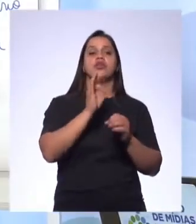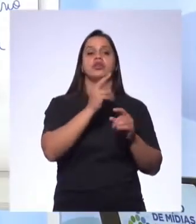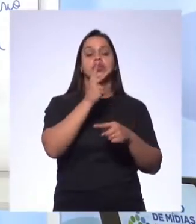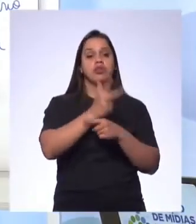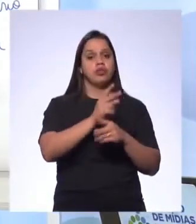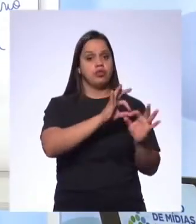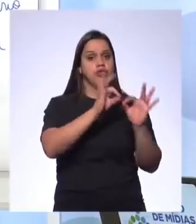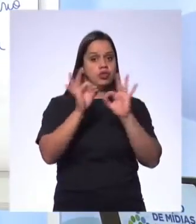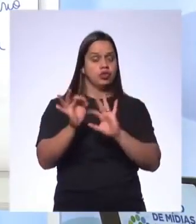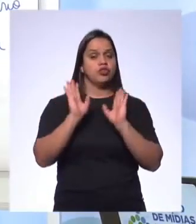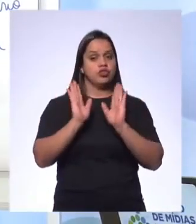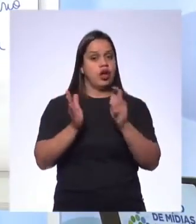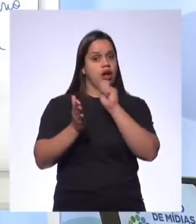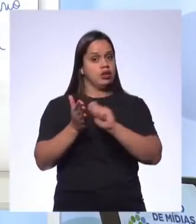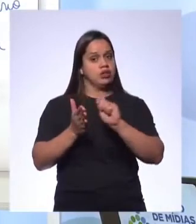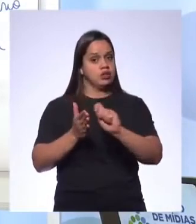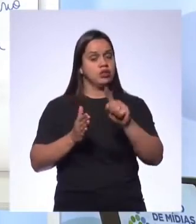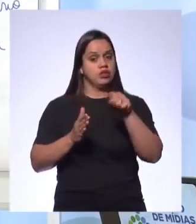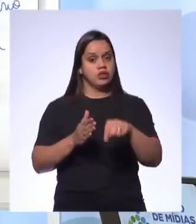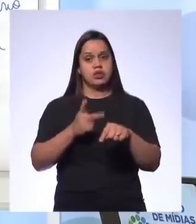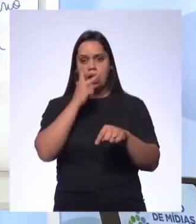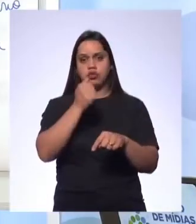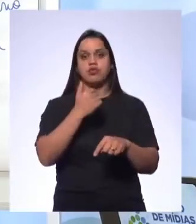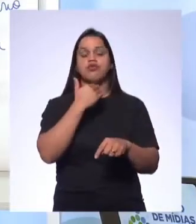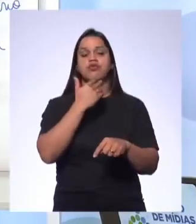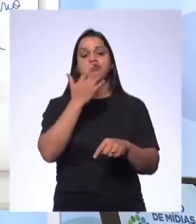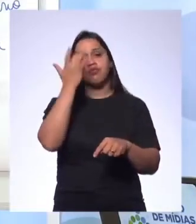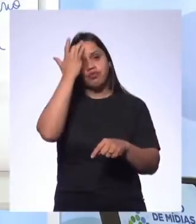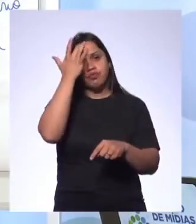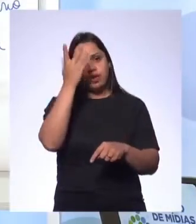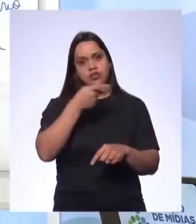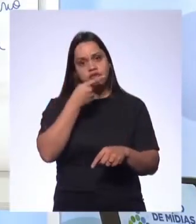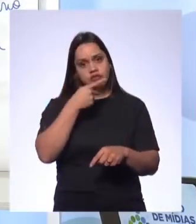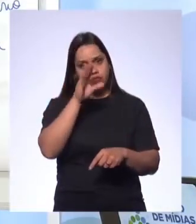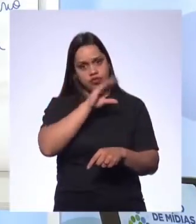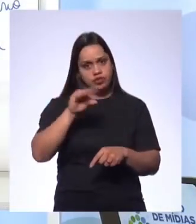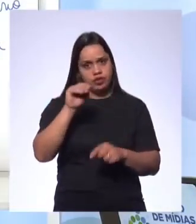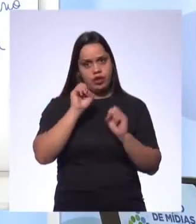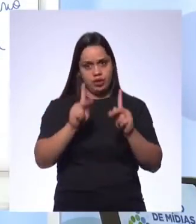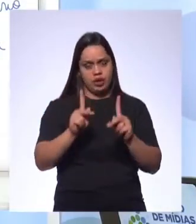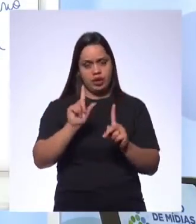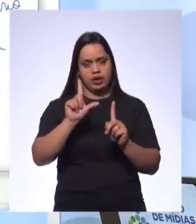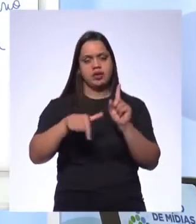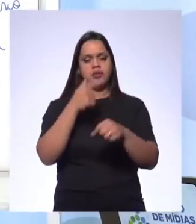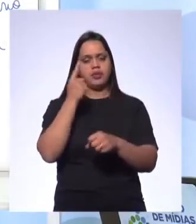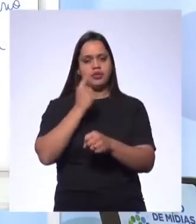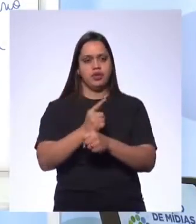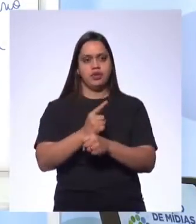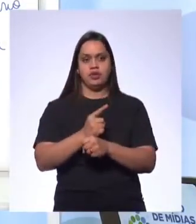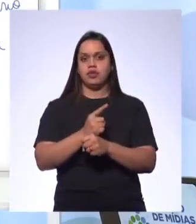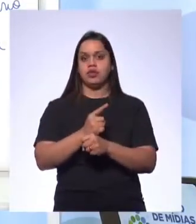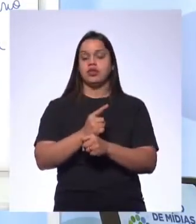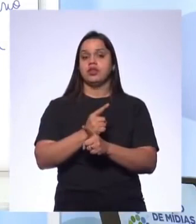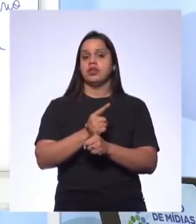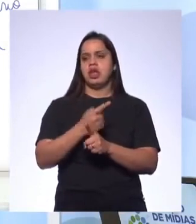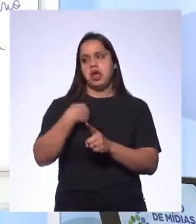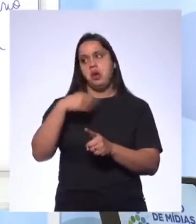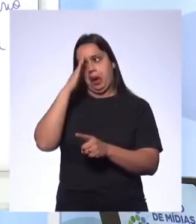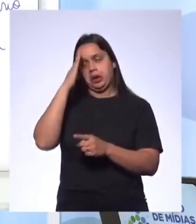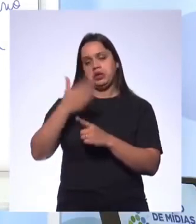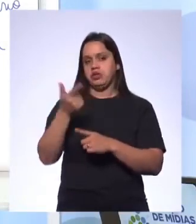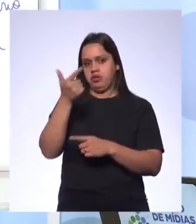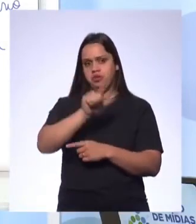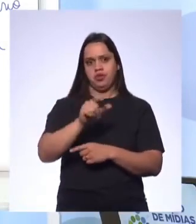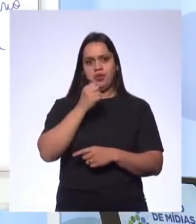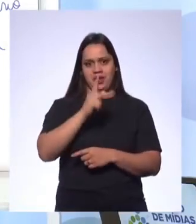escreve as palavras que você achou fácil de pronunciar. Ok? See you later, eu te vejo lá. E acredito que vocês vão repetir, tá bom,